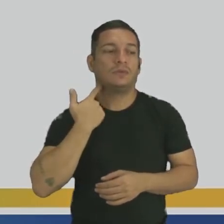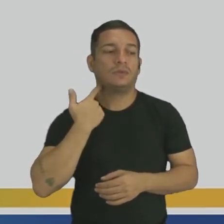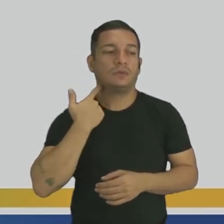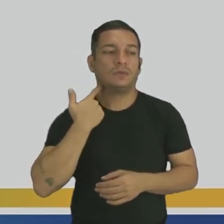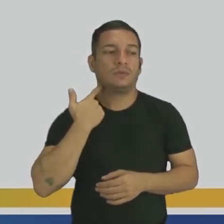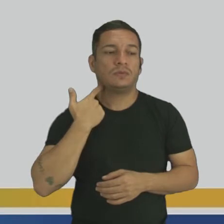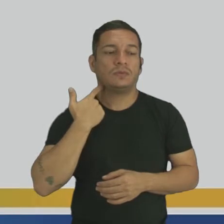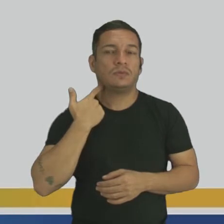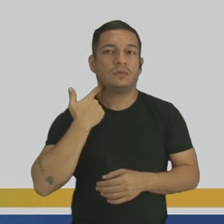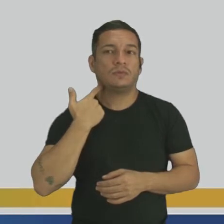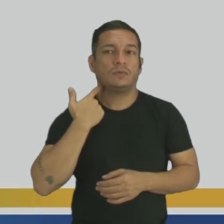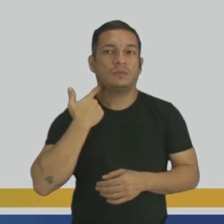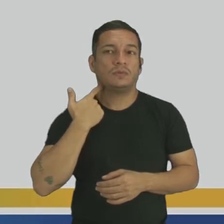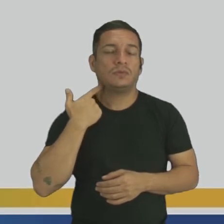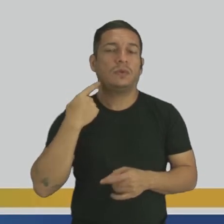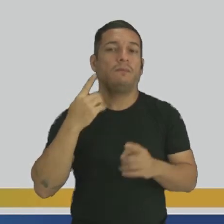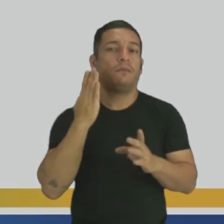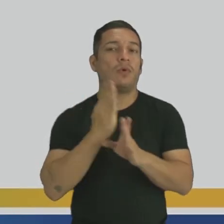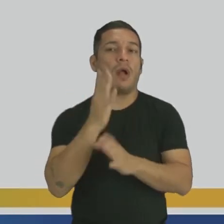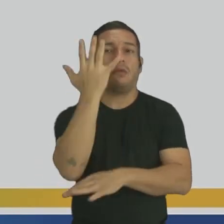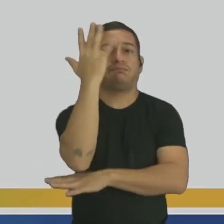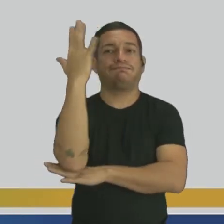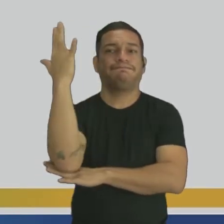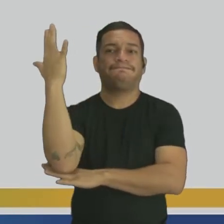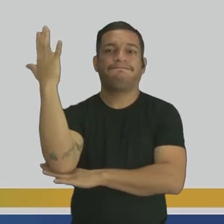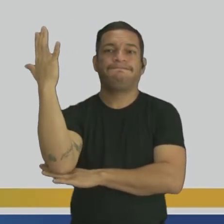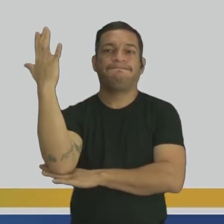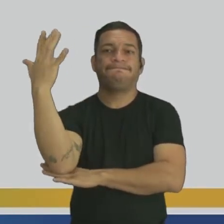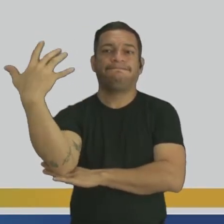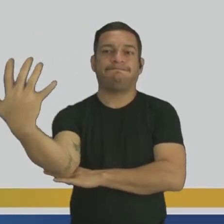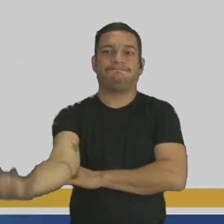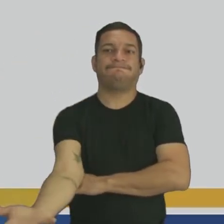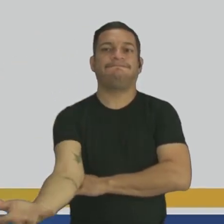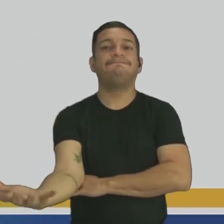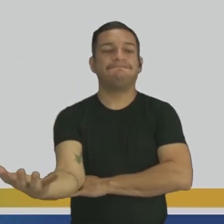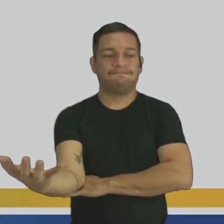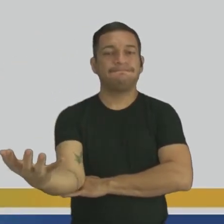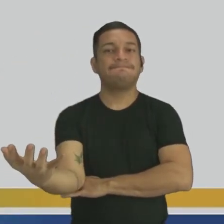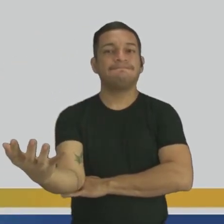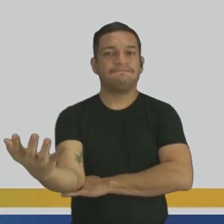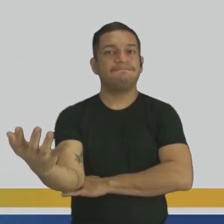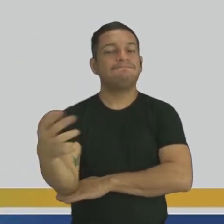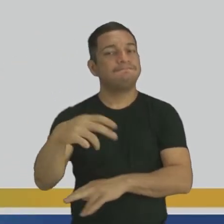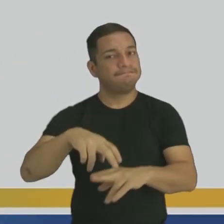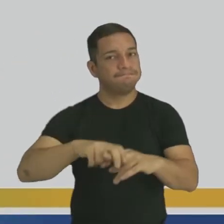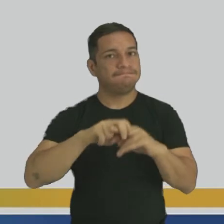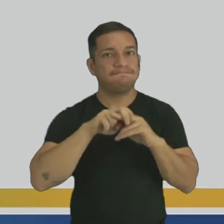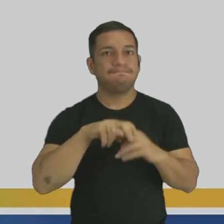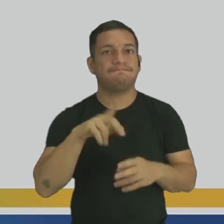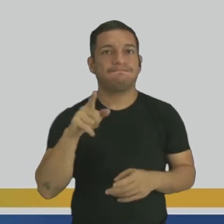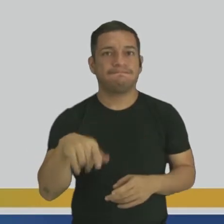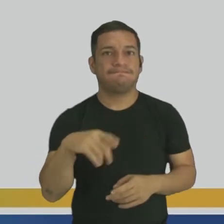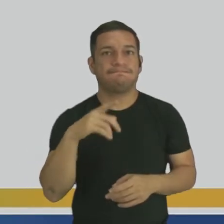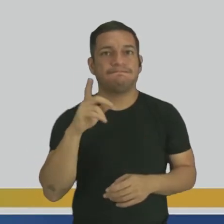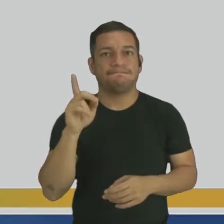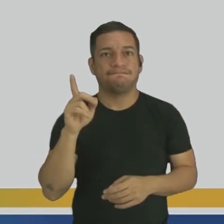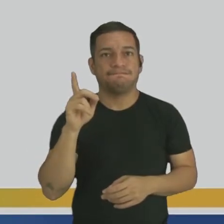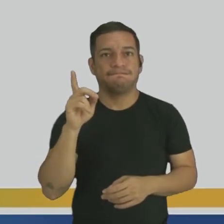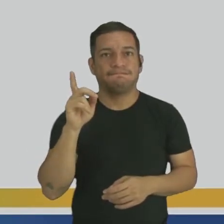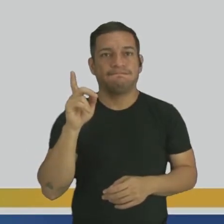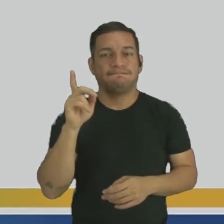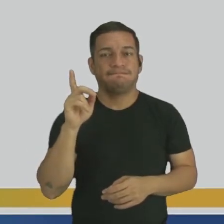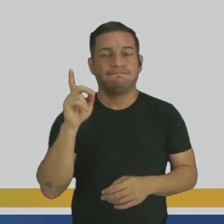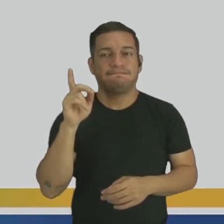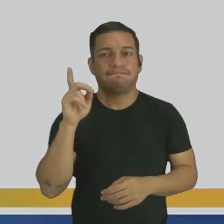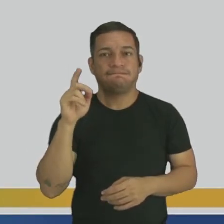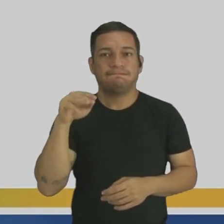desmatamento. Estava sendo desmatada. Quando, nós já